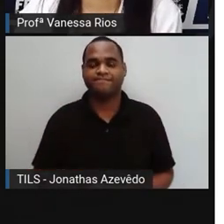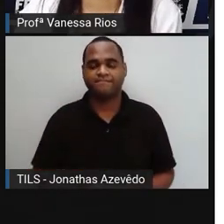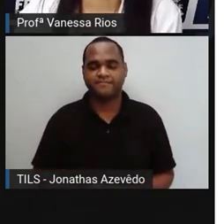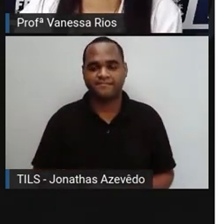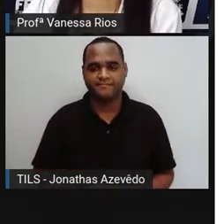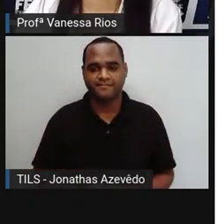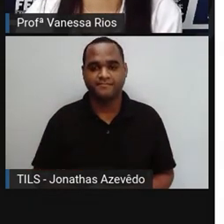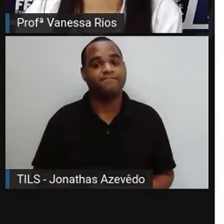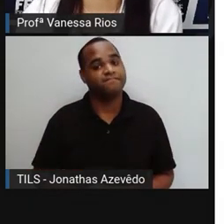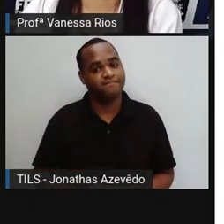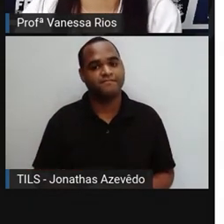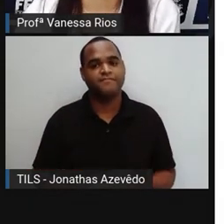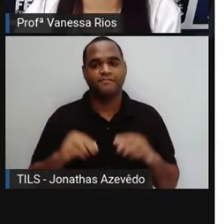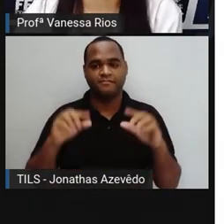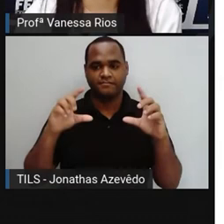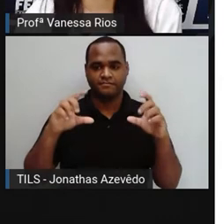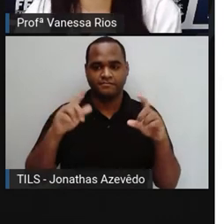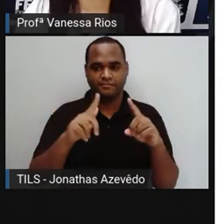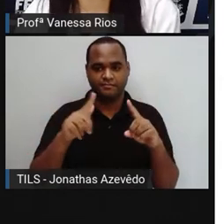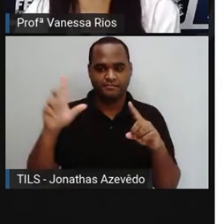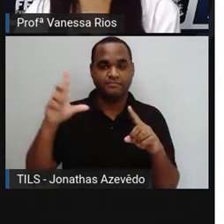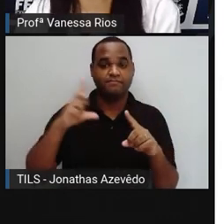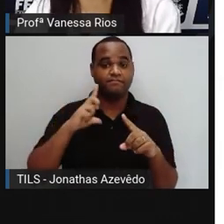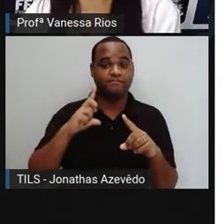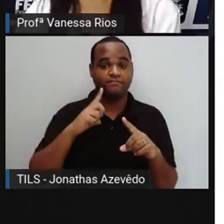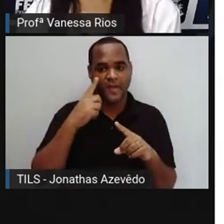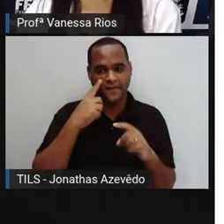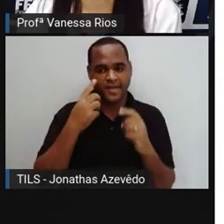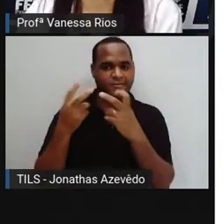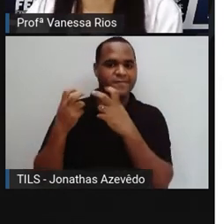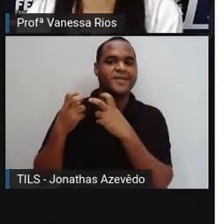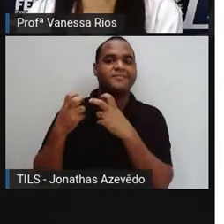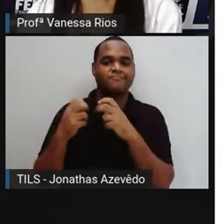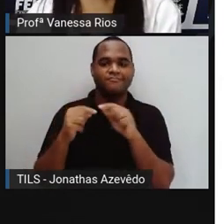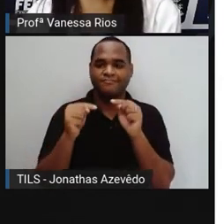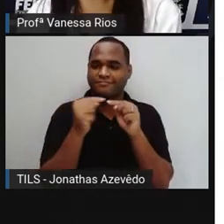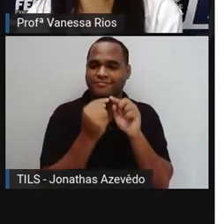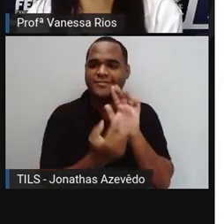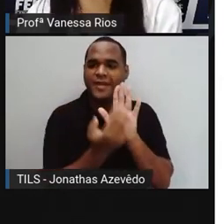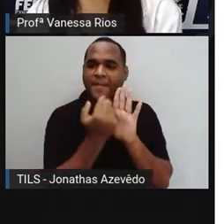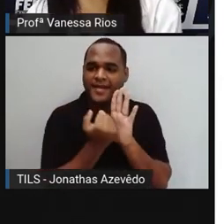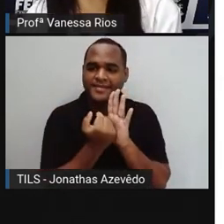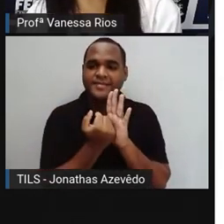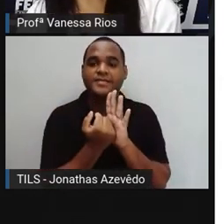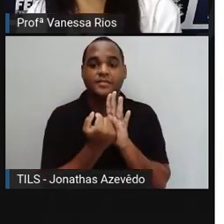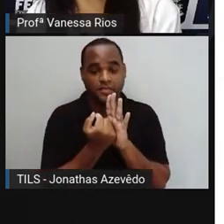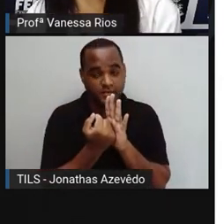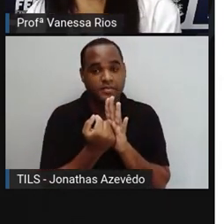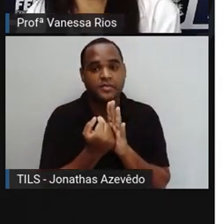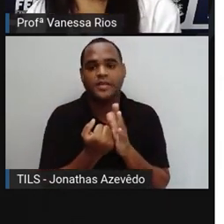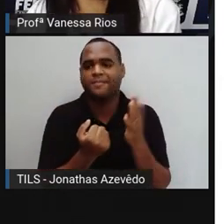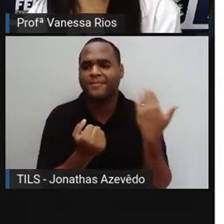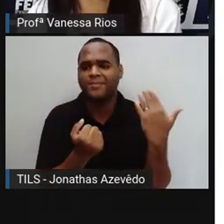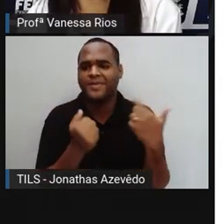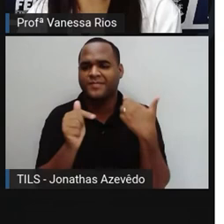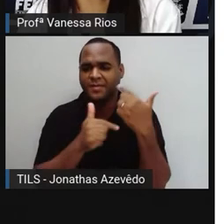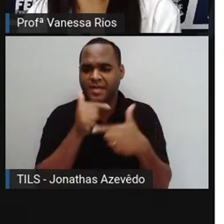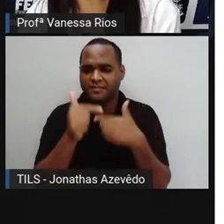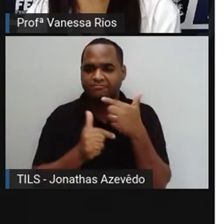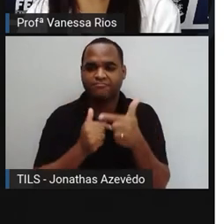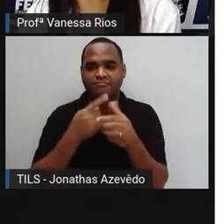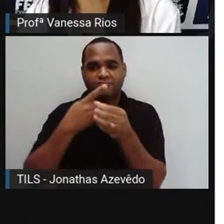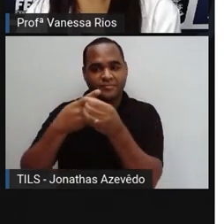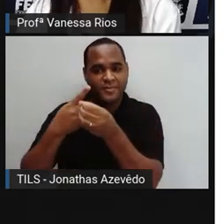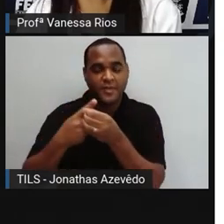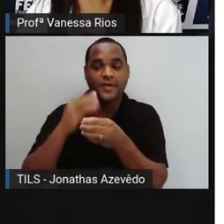Olha só, uma outra fotografia para a gente observar, né? Aqui também uma imagem que é a primeira foto do trabalho no interior